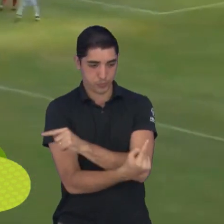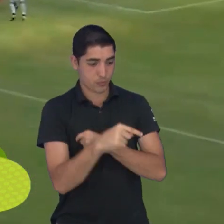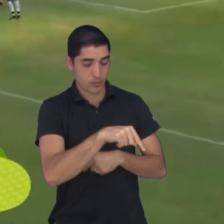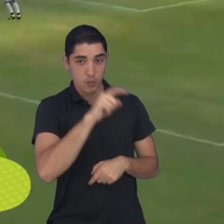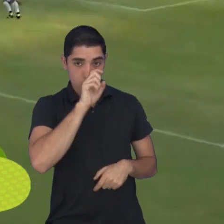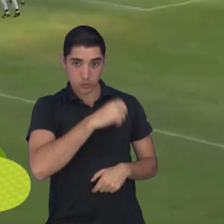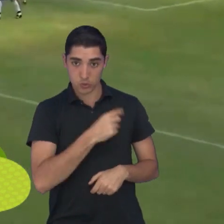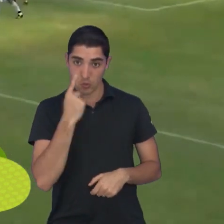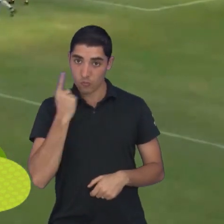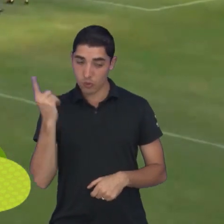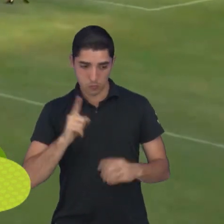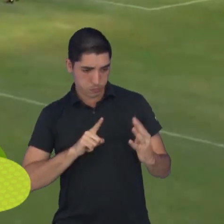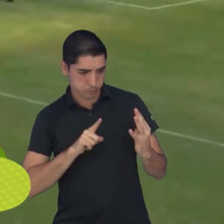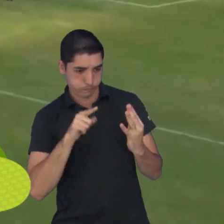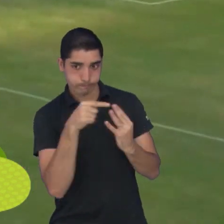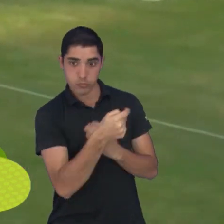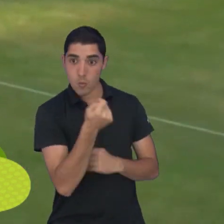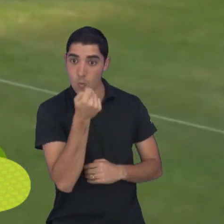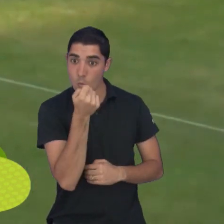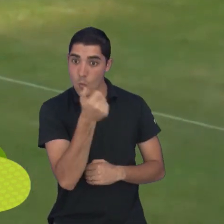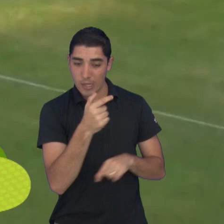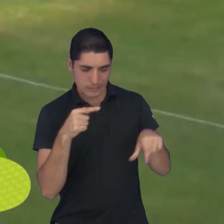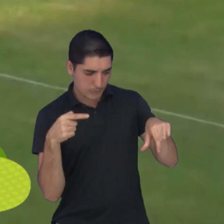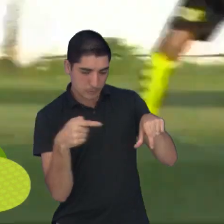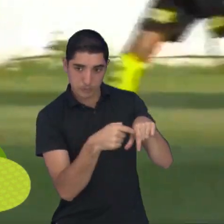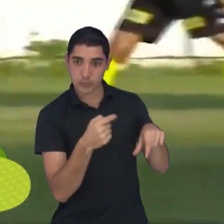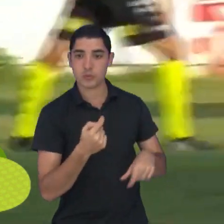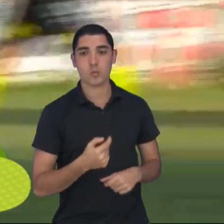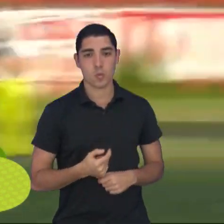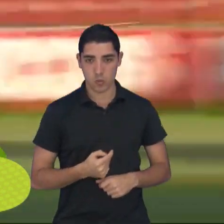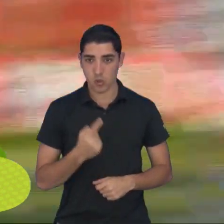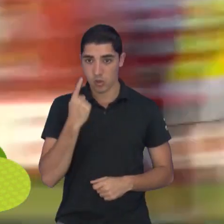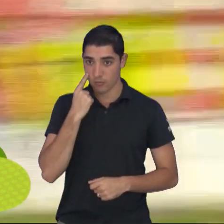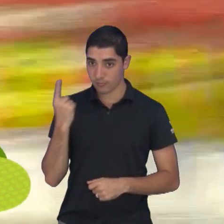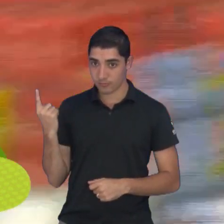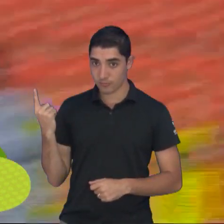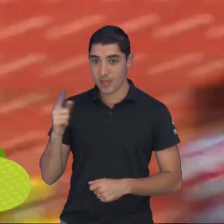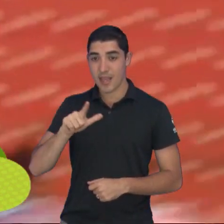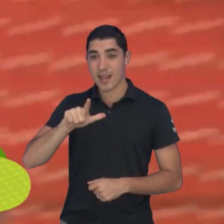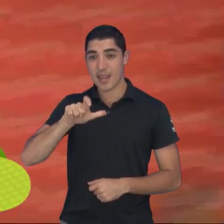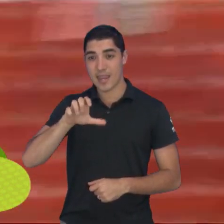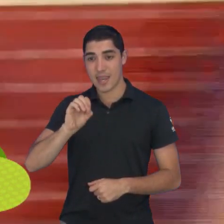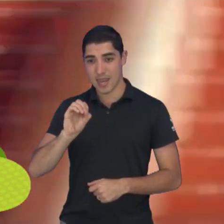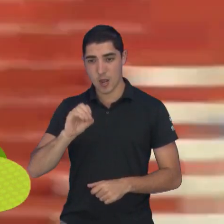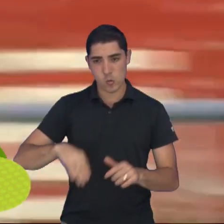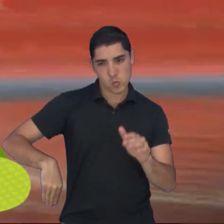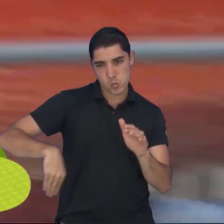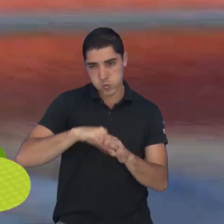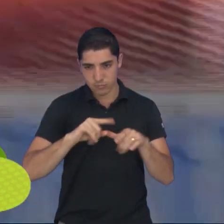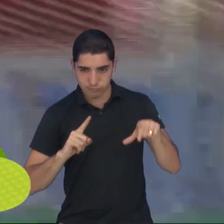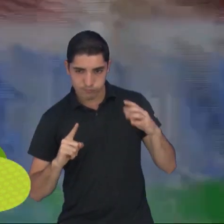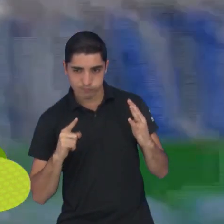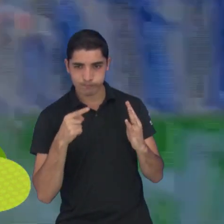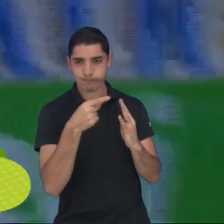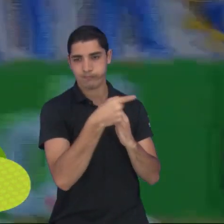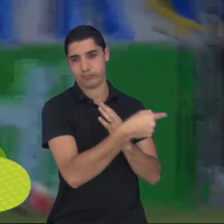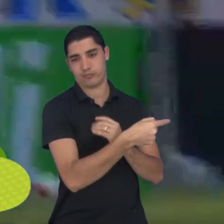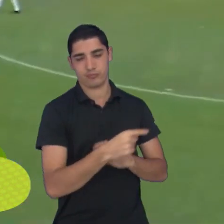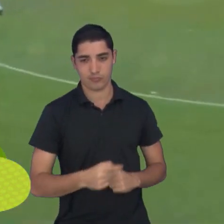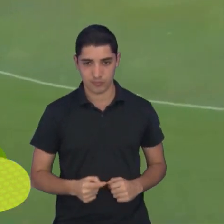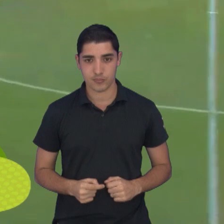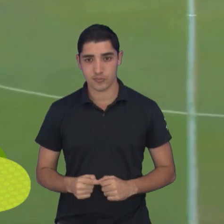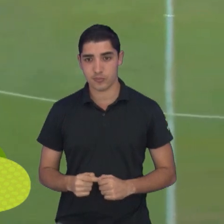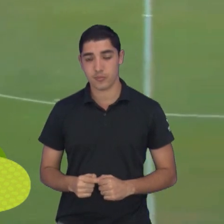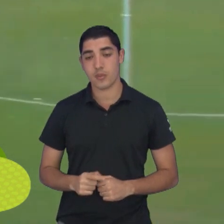bateu essa pauta quase na quina da área, aos 8 minutos. Mas Léo Pereira mandou por cima do gol, sem perigo para Guilherme.